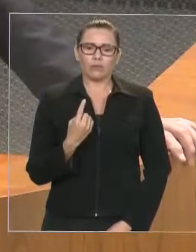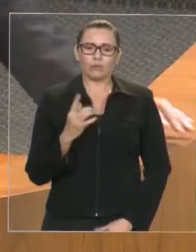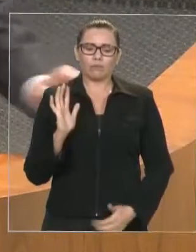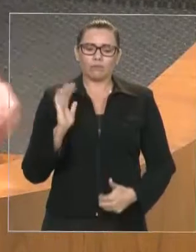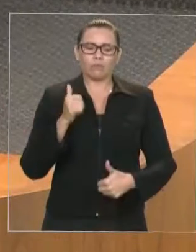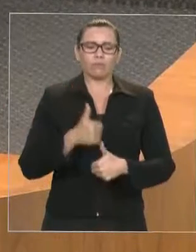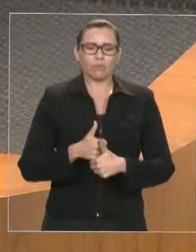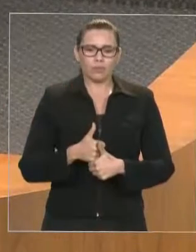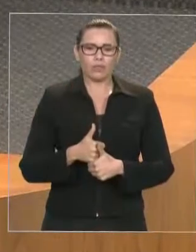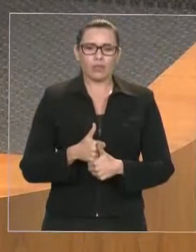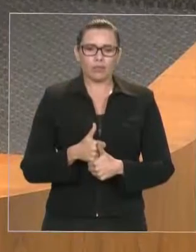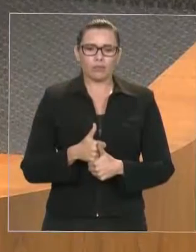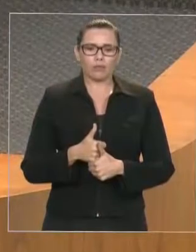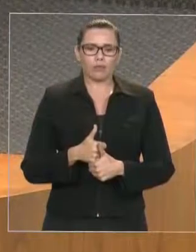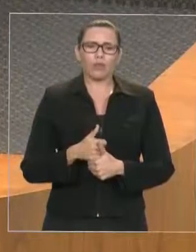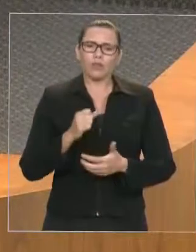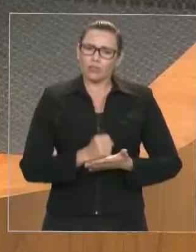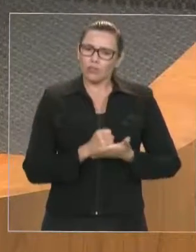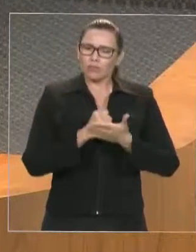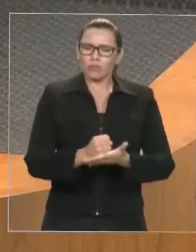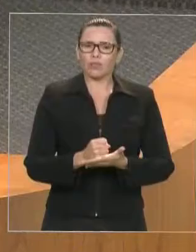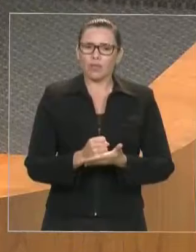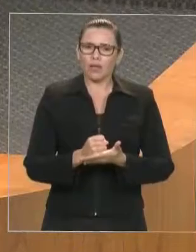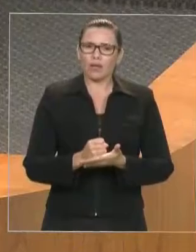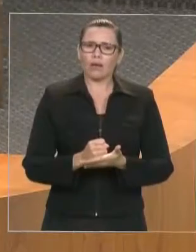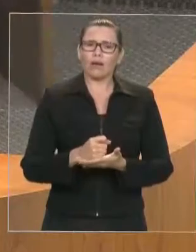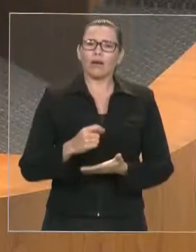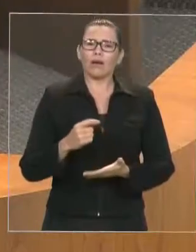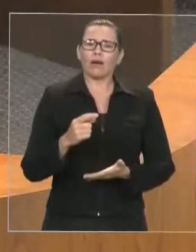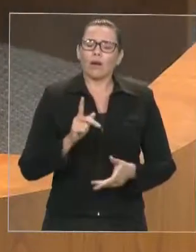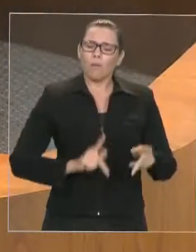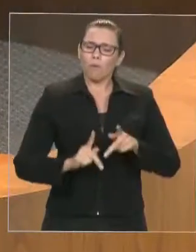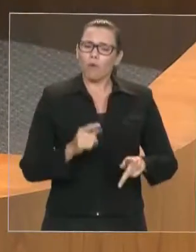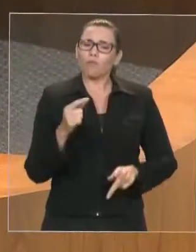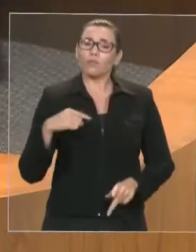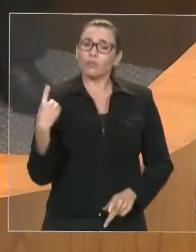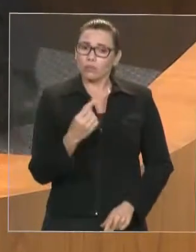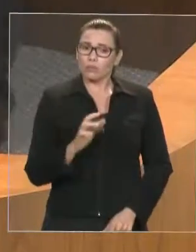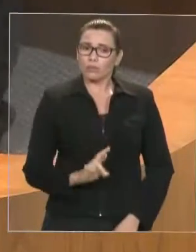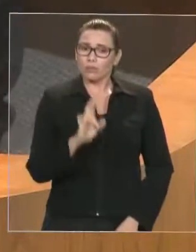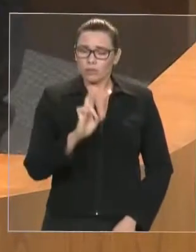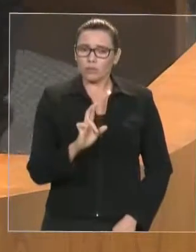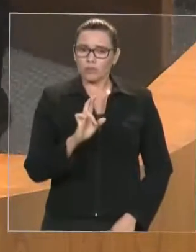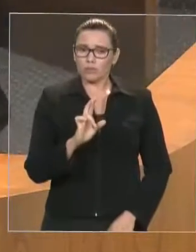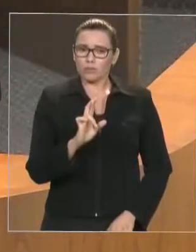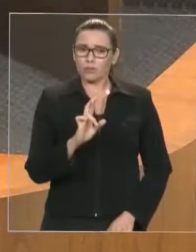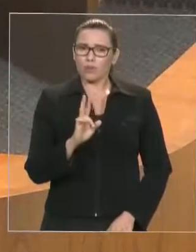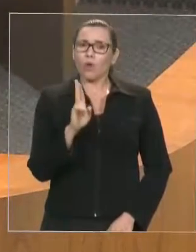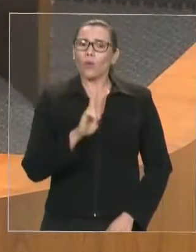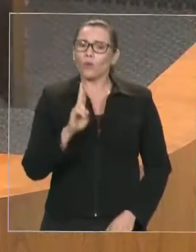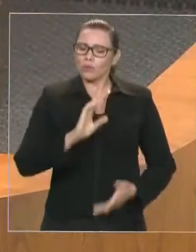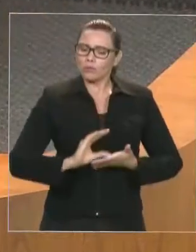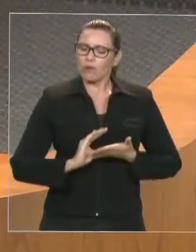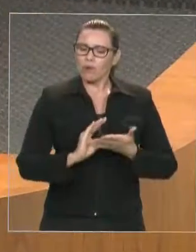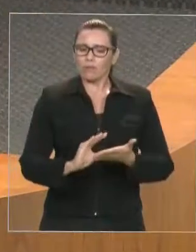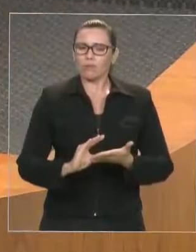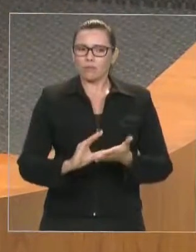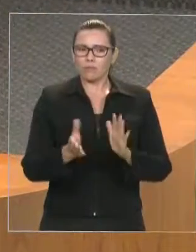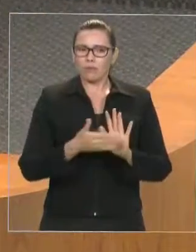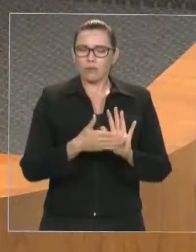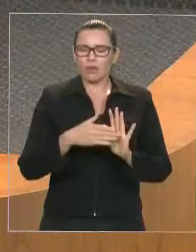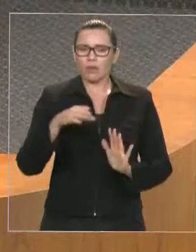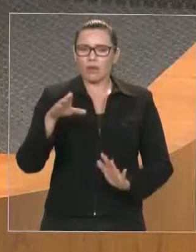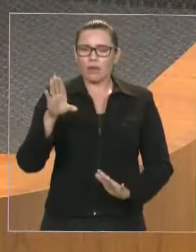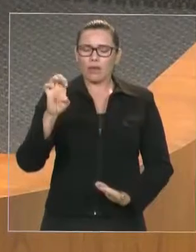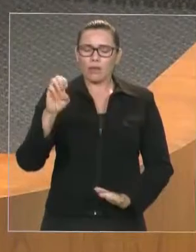dessas emendas. Fica aqui o meu registro, o meu apelo aos meus pares, que dispam-se de